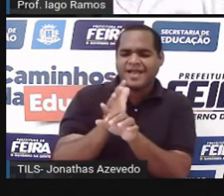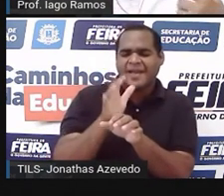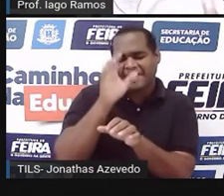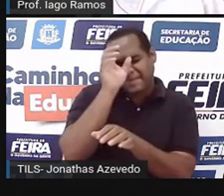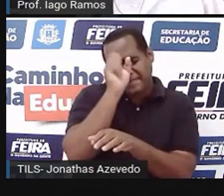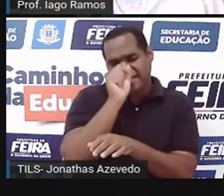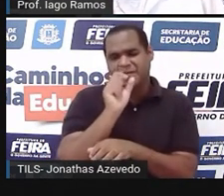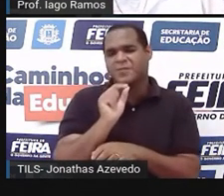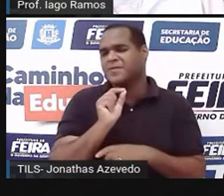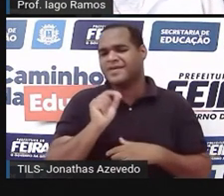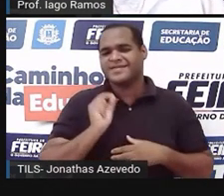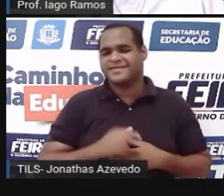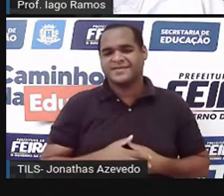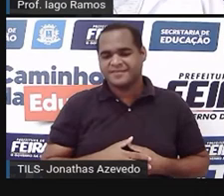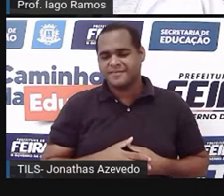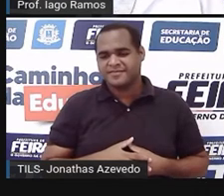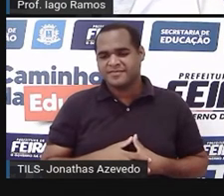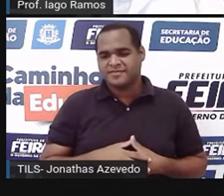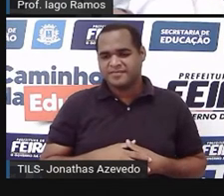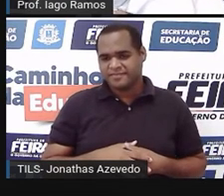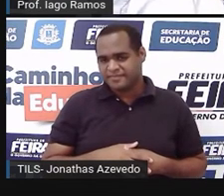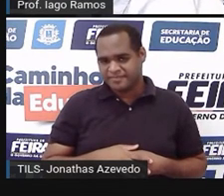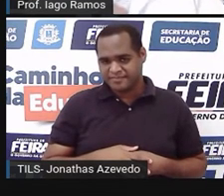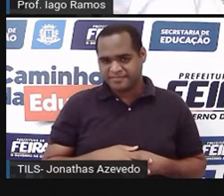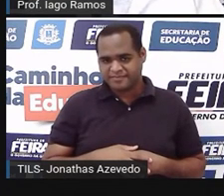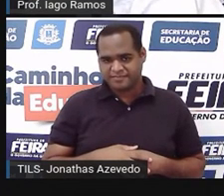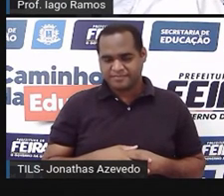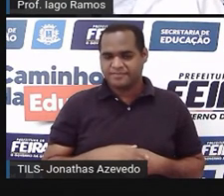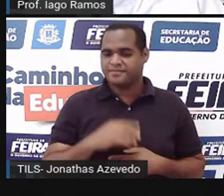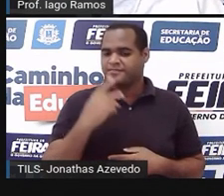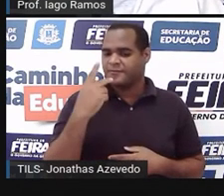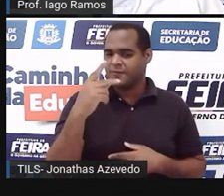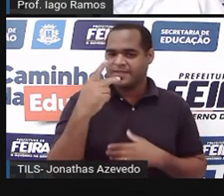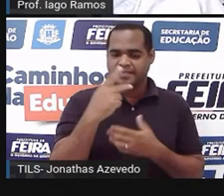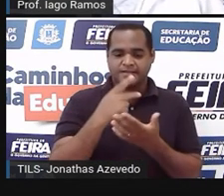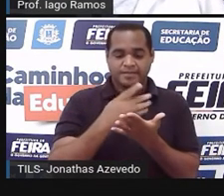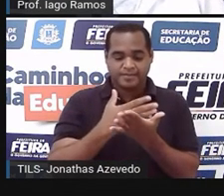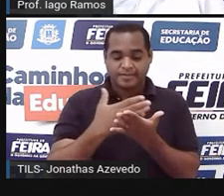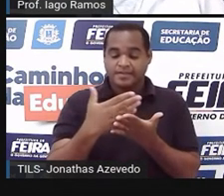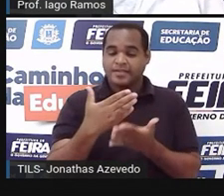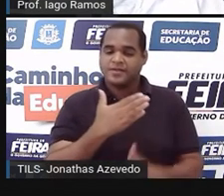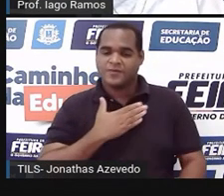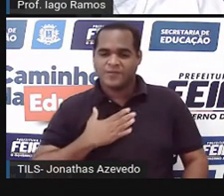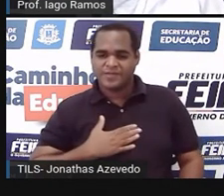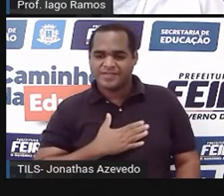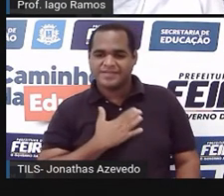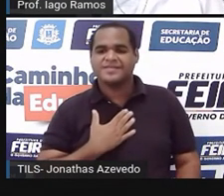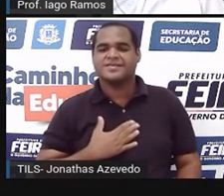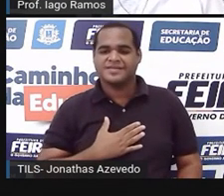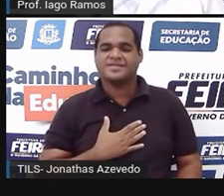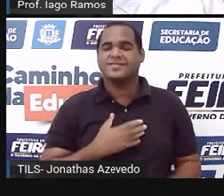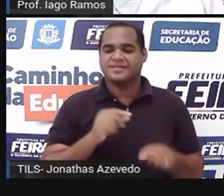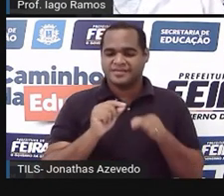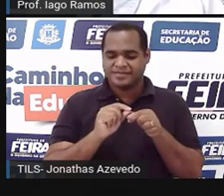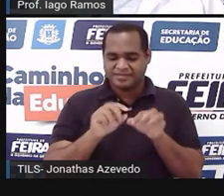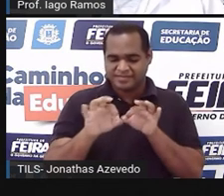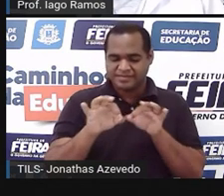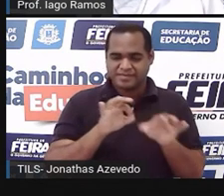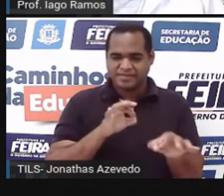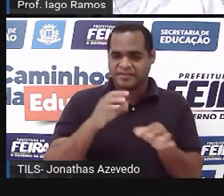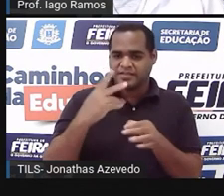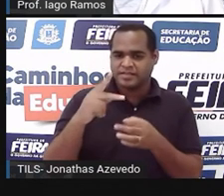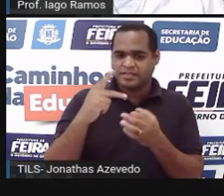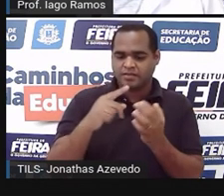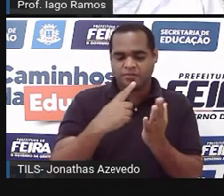conseguiu aprender nessa aula toda então como é que eu gostaria que você fizesse isso no seu caderno caderno que você